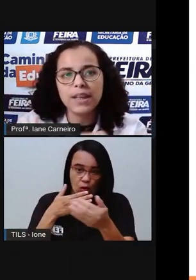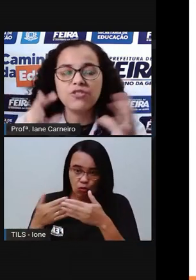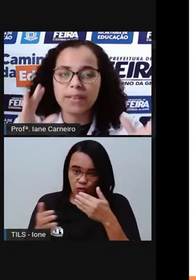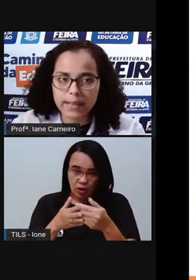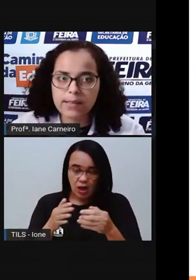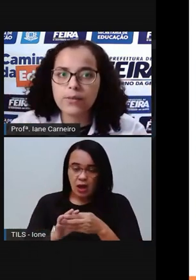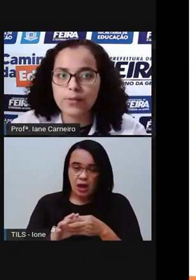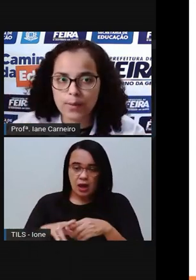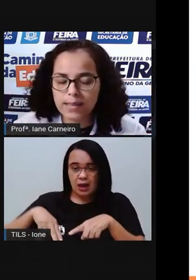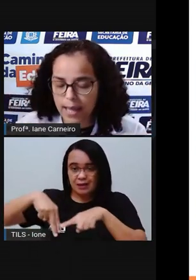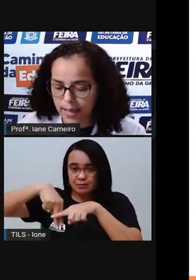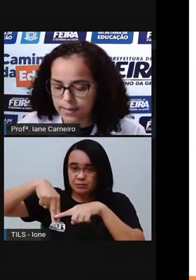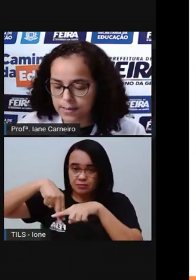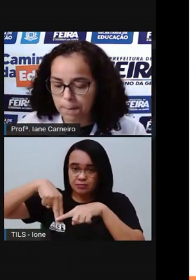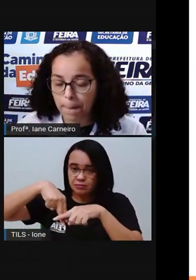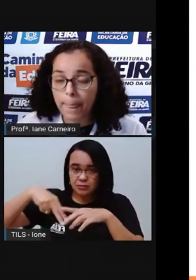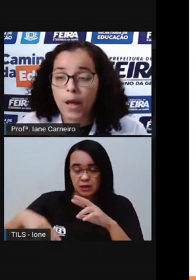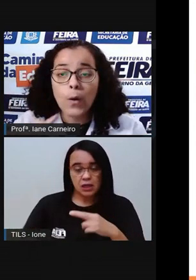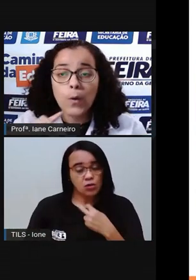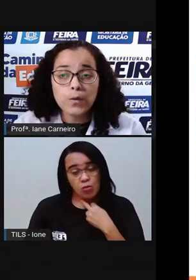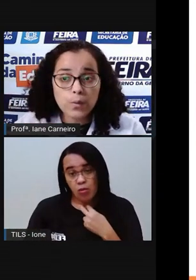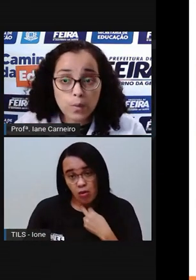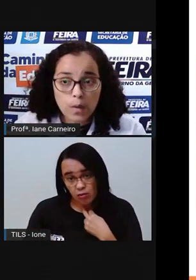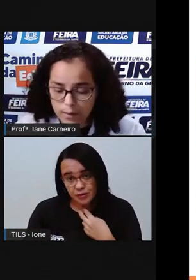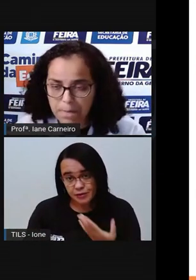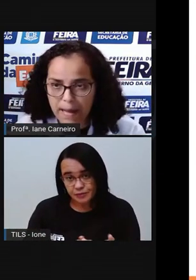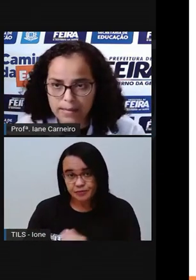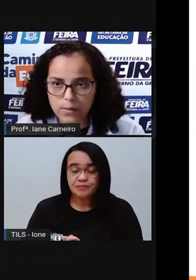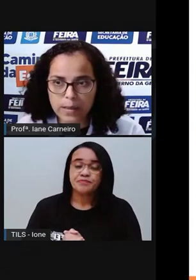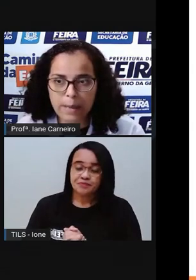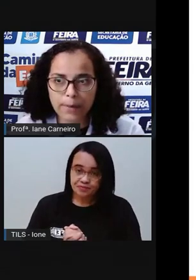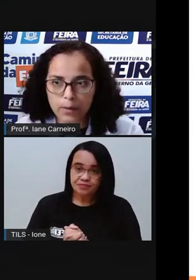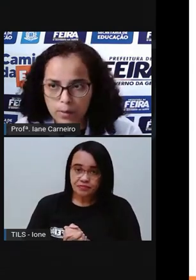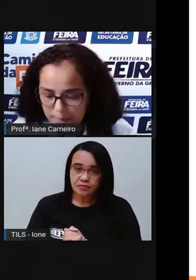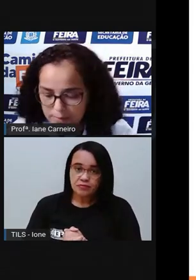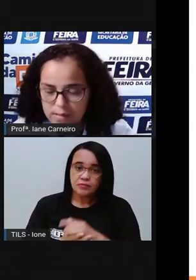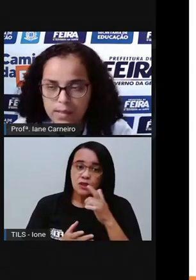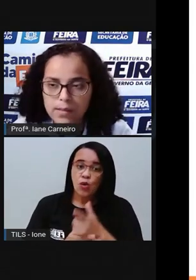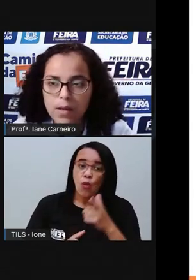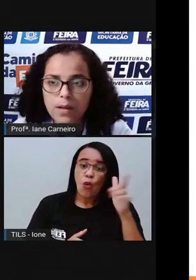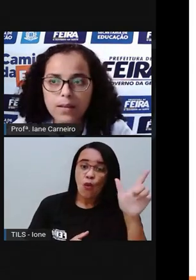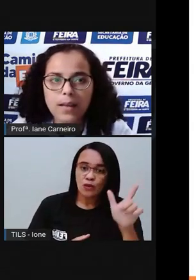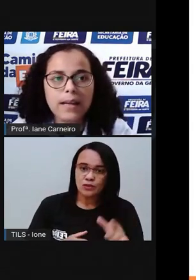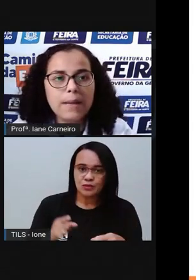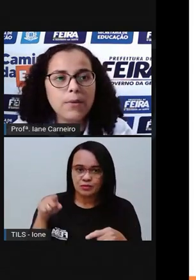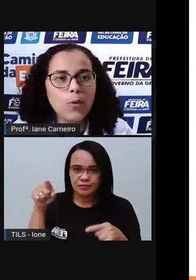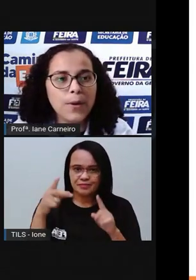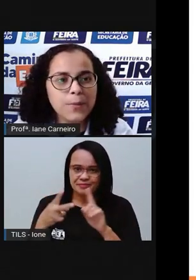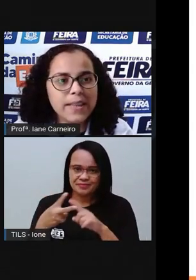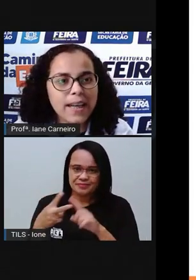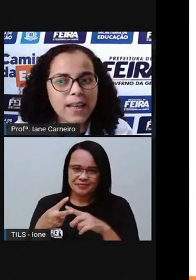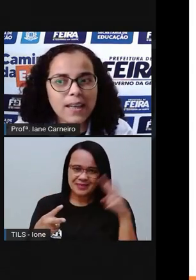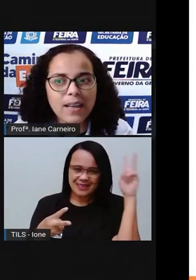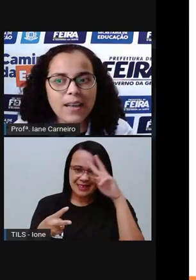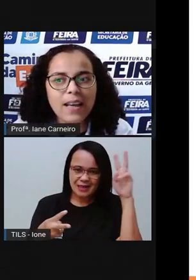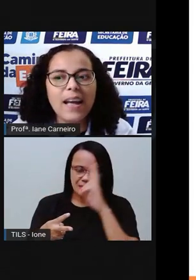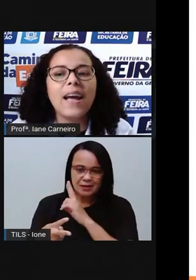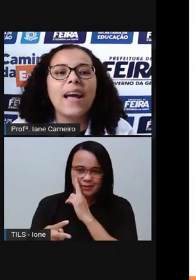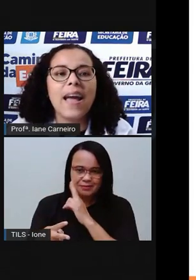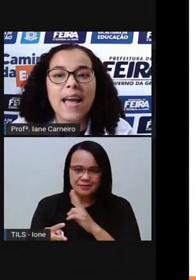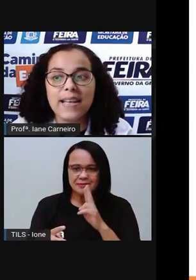cada ambiente vai ter suas regras. O outro espaço, ó, que eu trouxe aqui para vocês, ó. Lembram como é o nome dele?